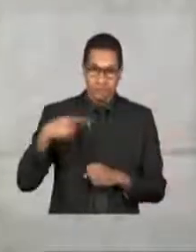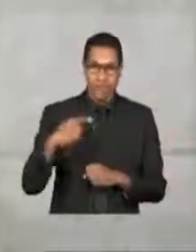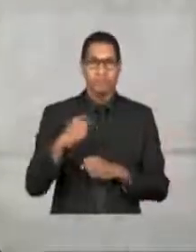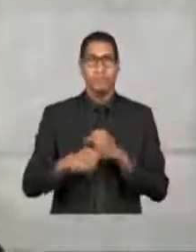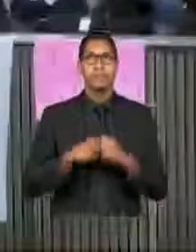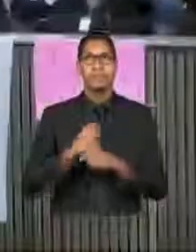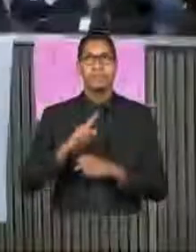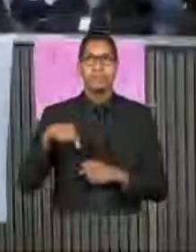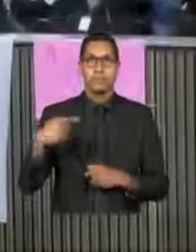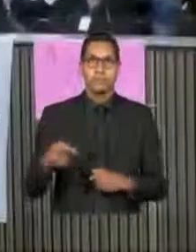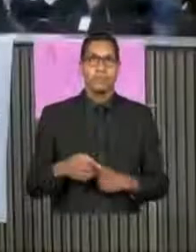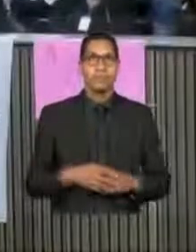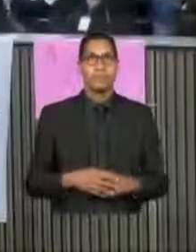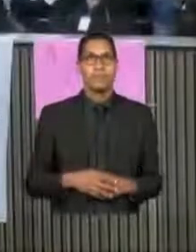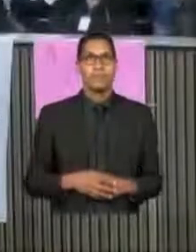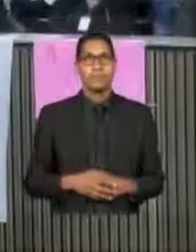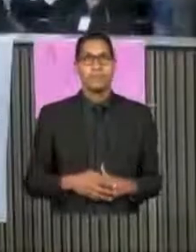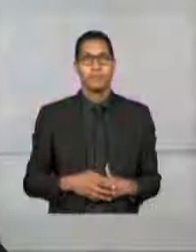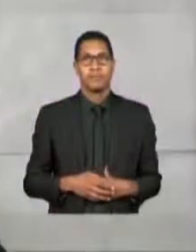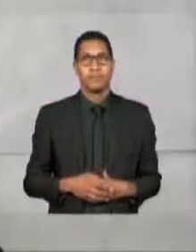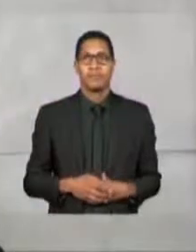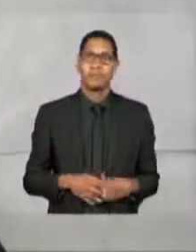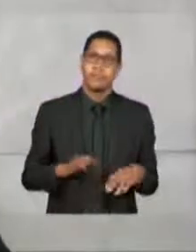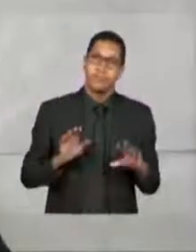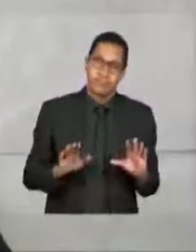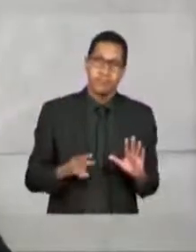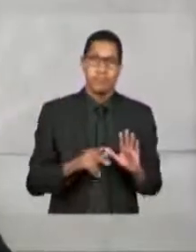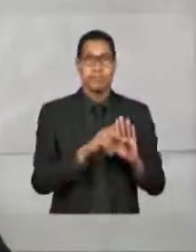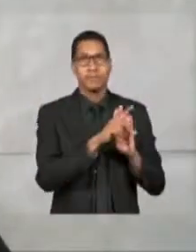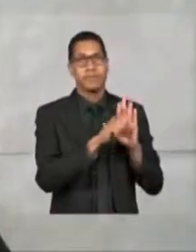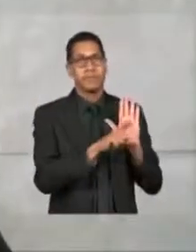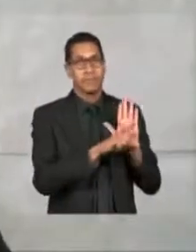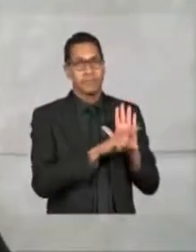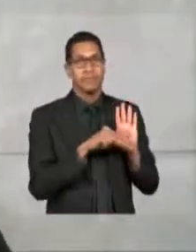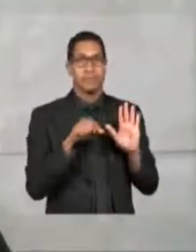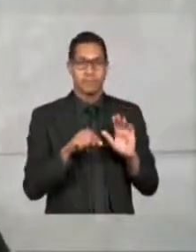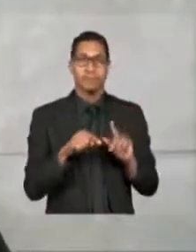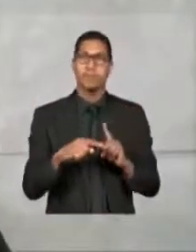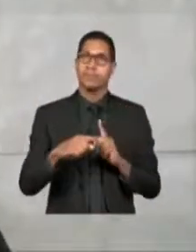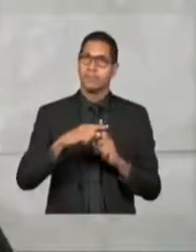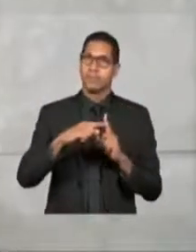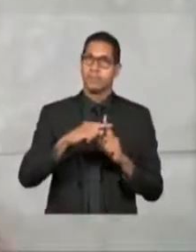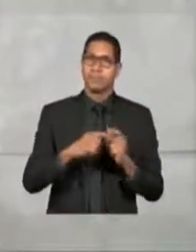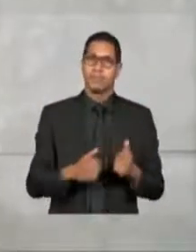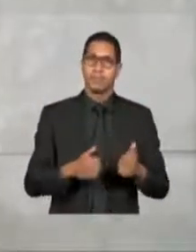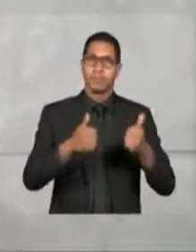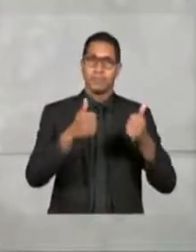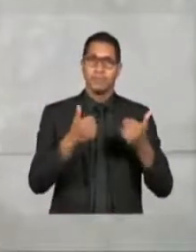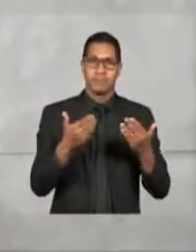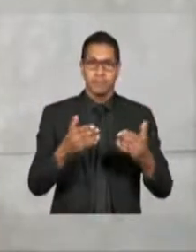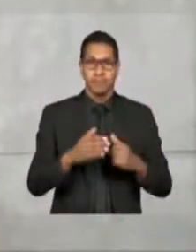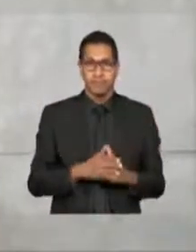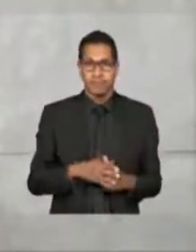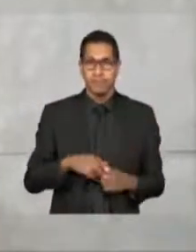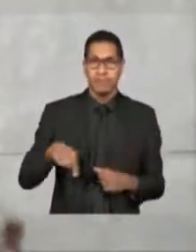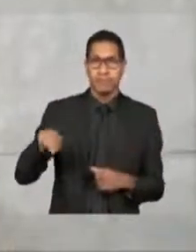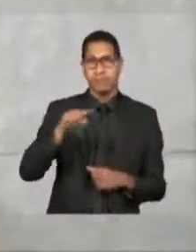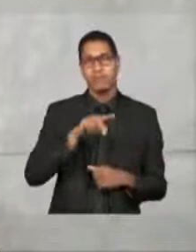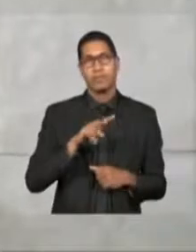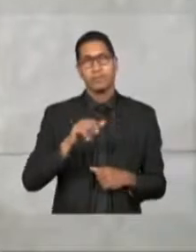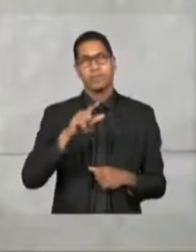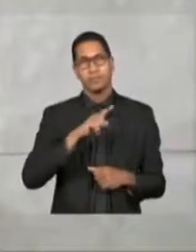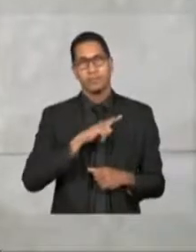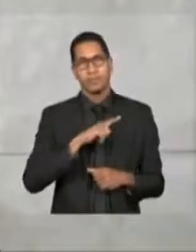próximo ano. Mas é um projeto extremamente positivo, onde vocês estarão